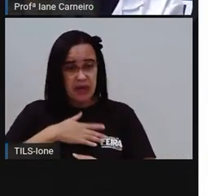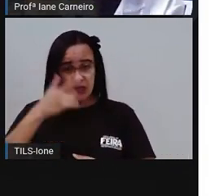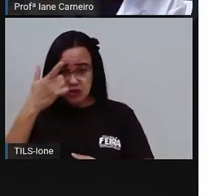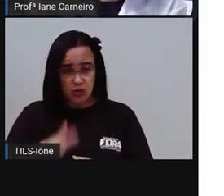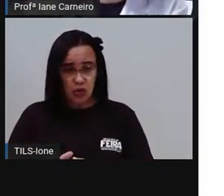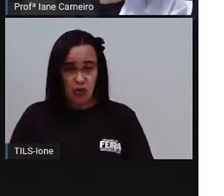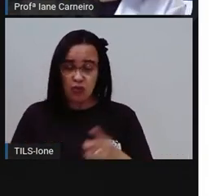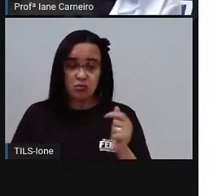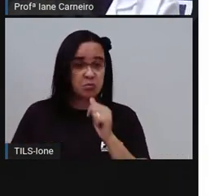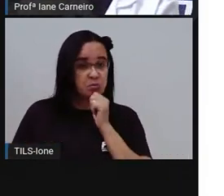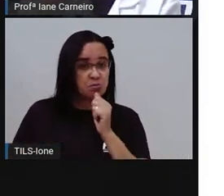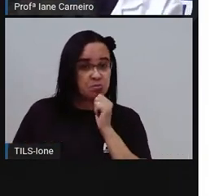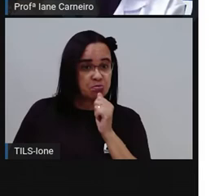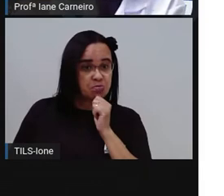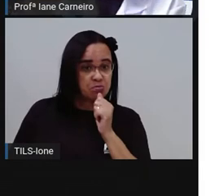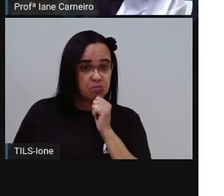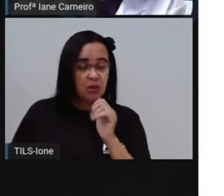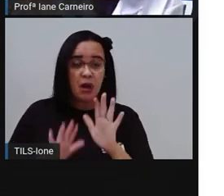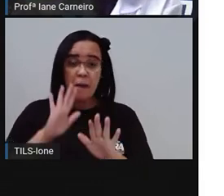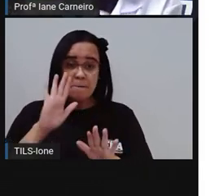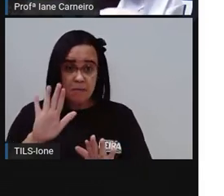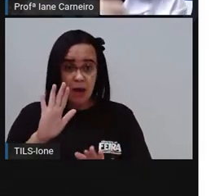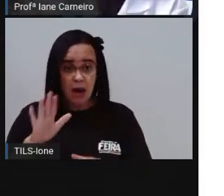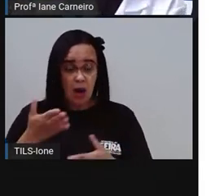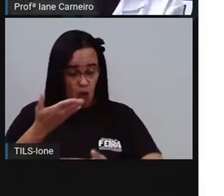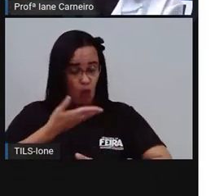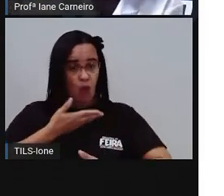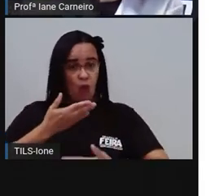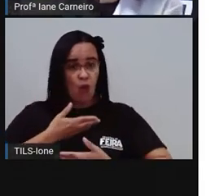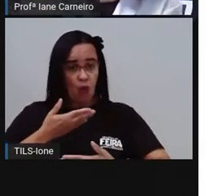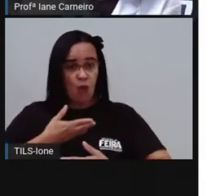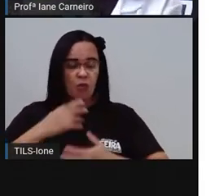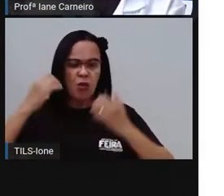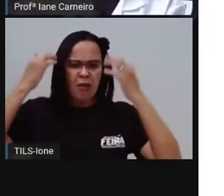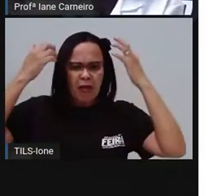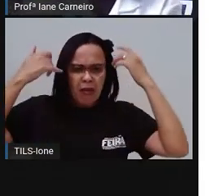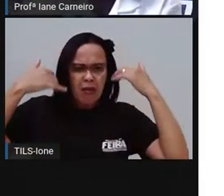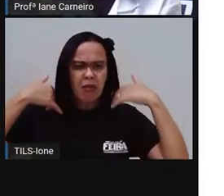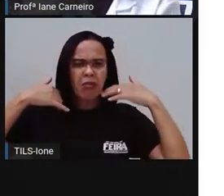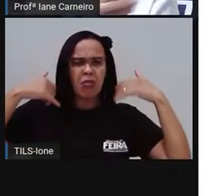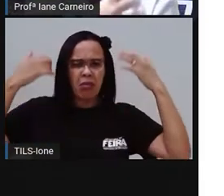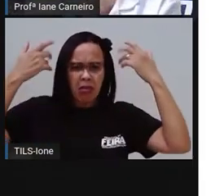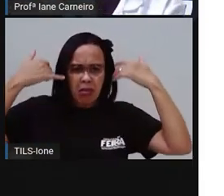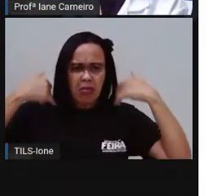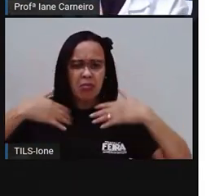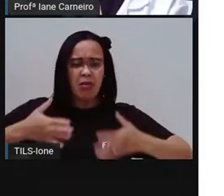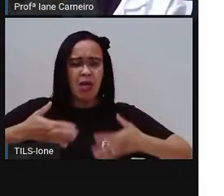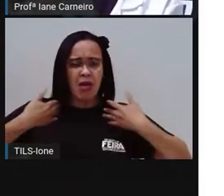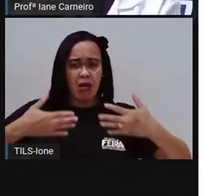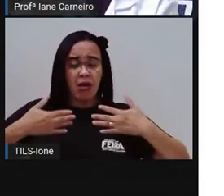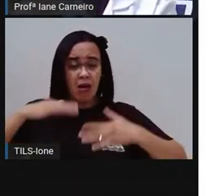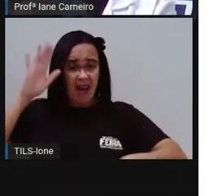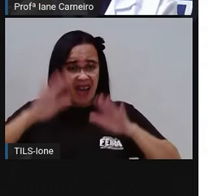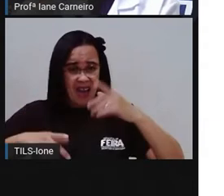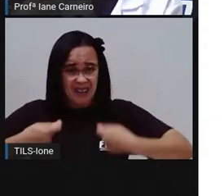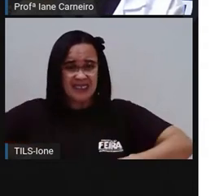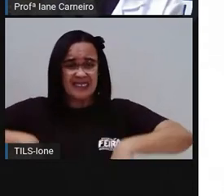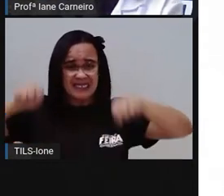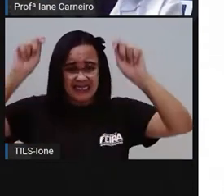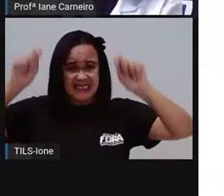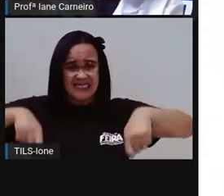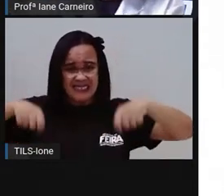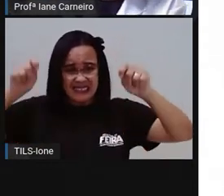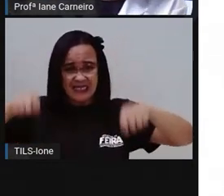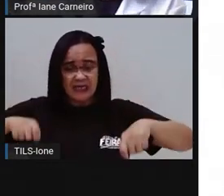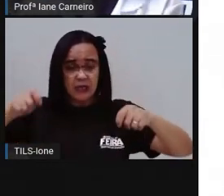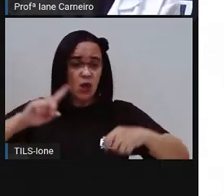nosso corpo transpira, né? O nosso pé que estava lá no chão transpira também. Então, o lençol vai ficando com a sujeira do nosso corpo. Então,